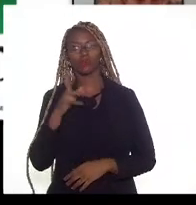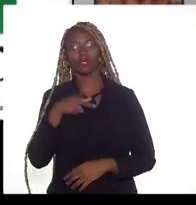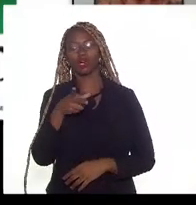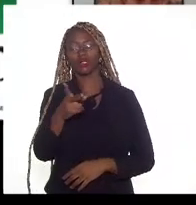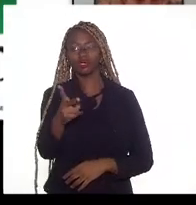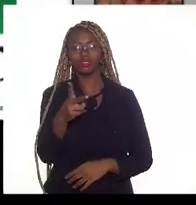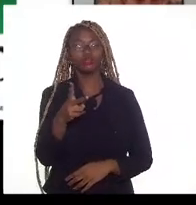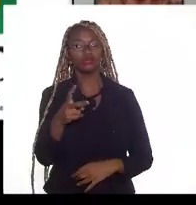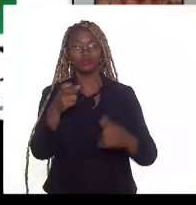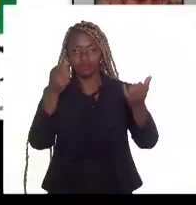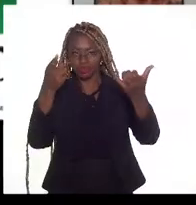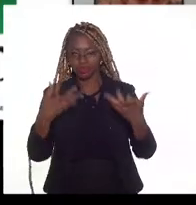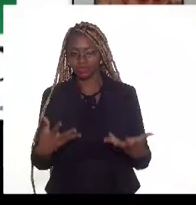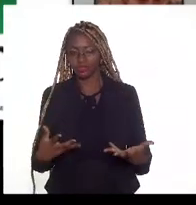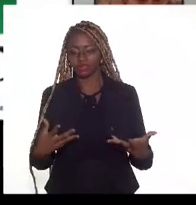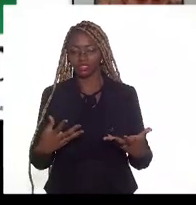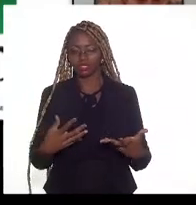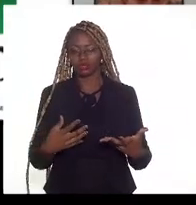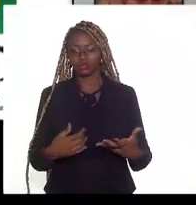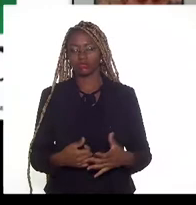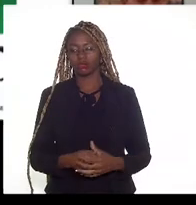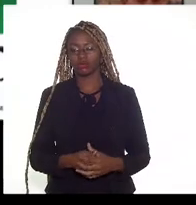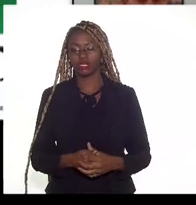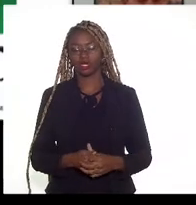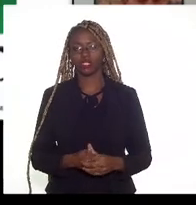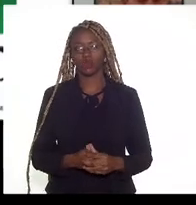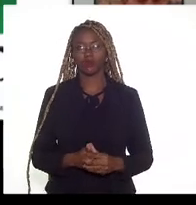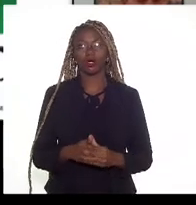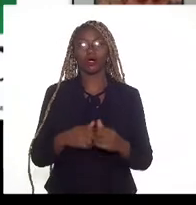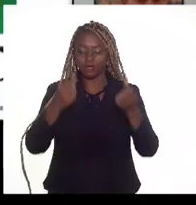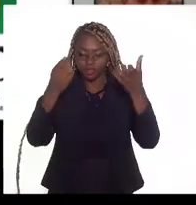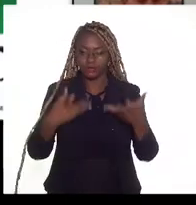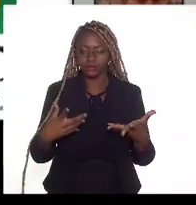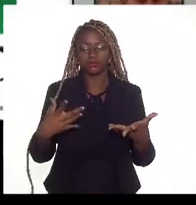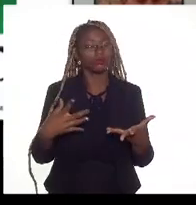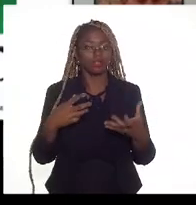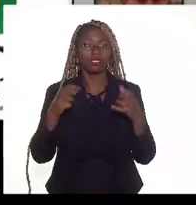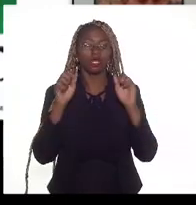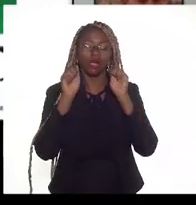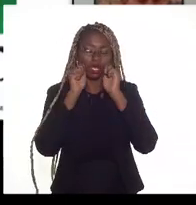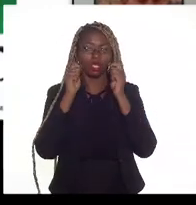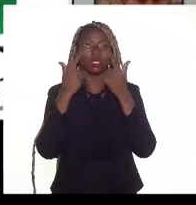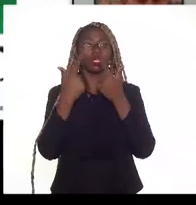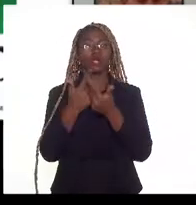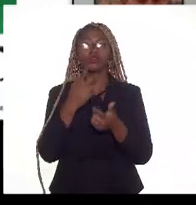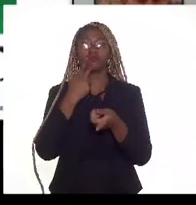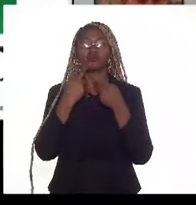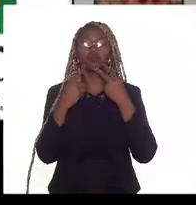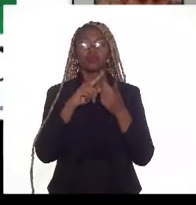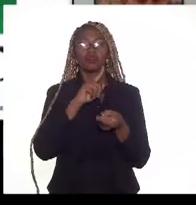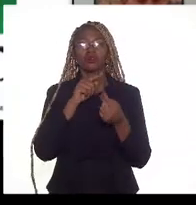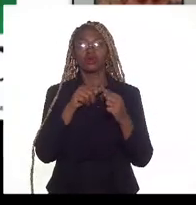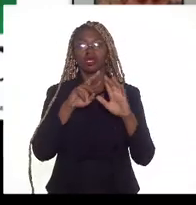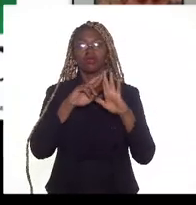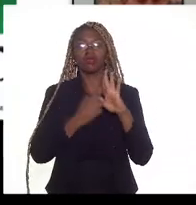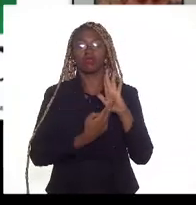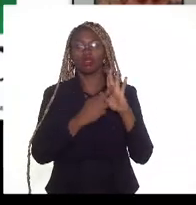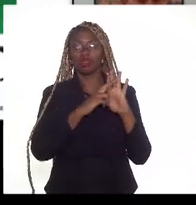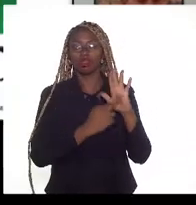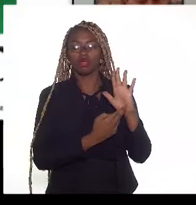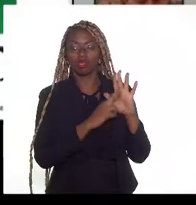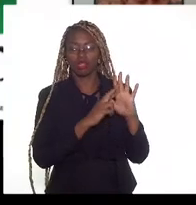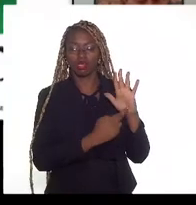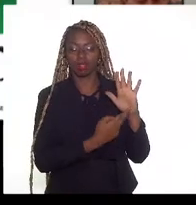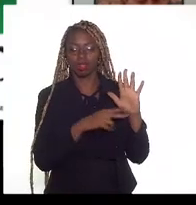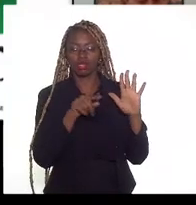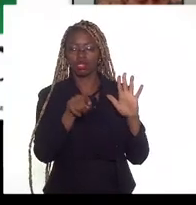de forma a esclarecer a alerta sobre a regulação da indústria de petróleo